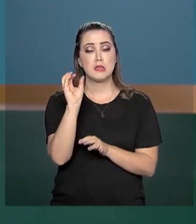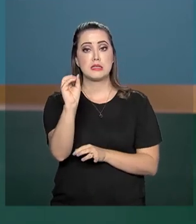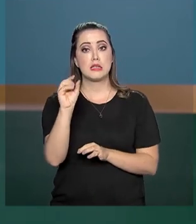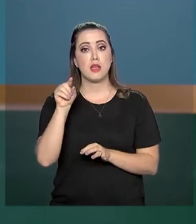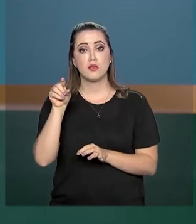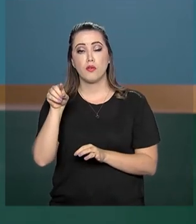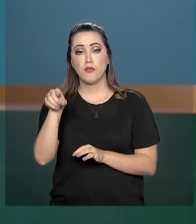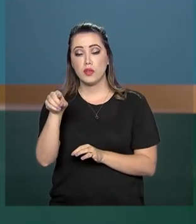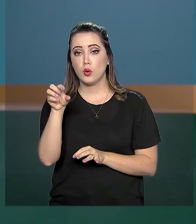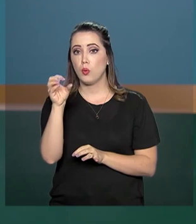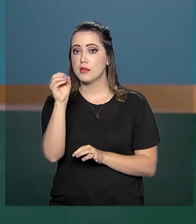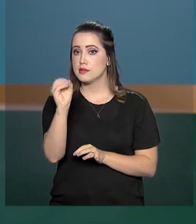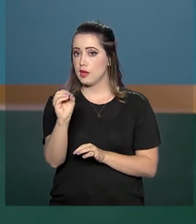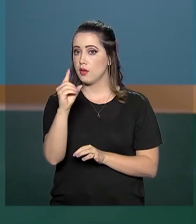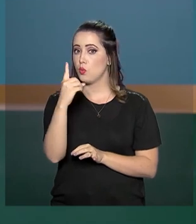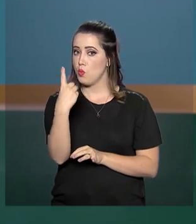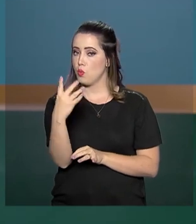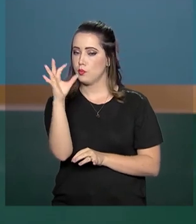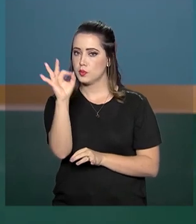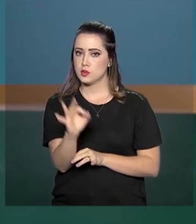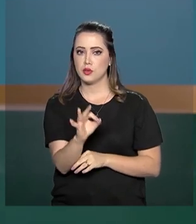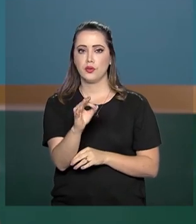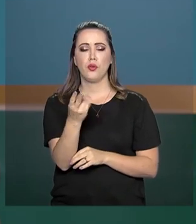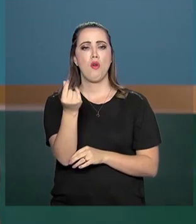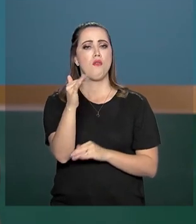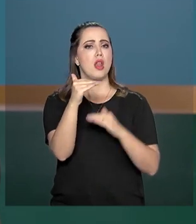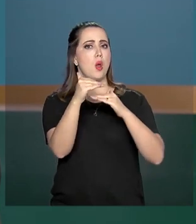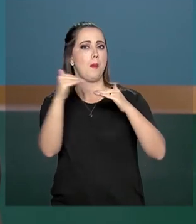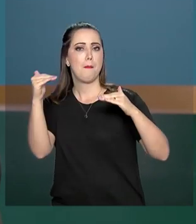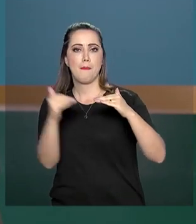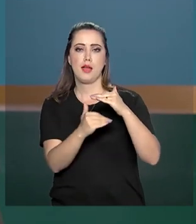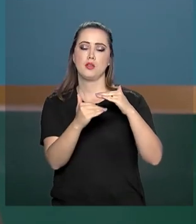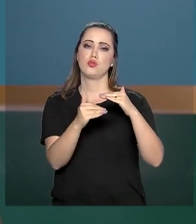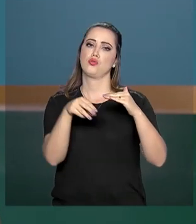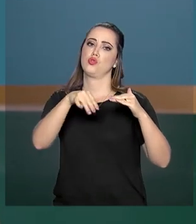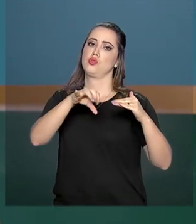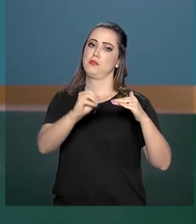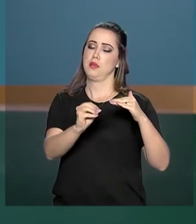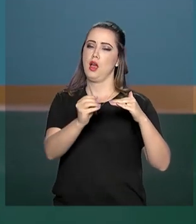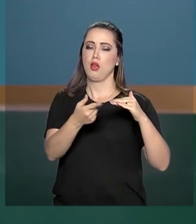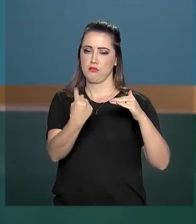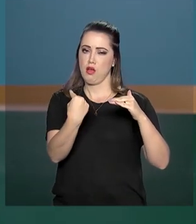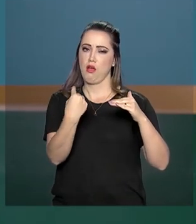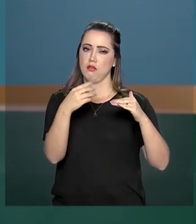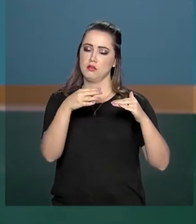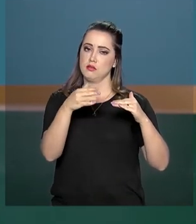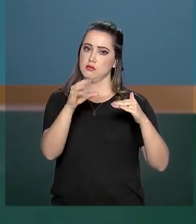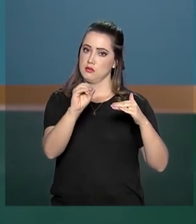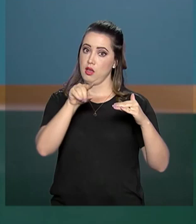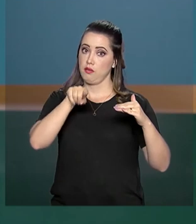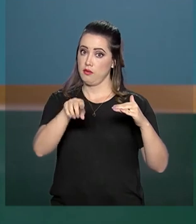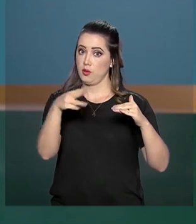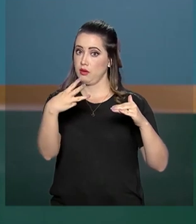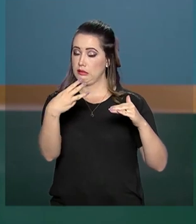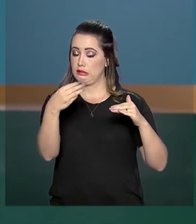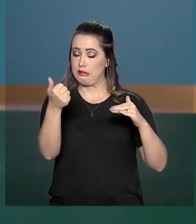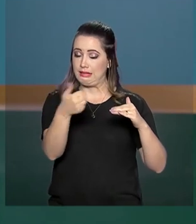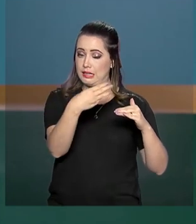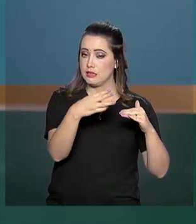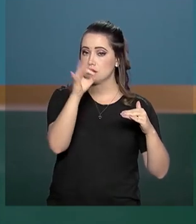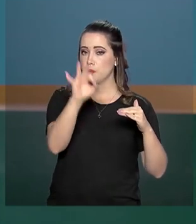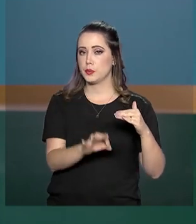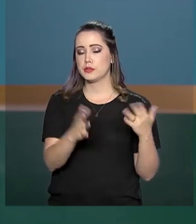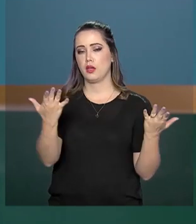0,01%. O valor é inferior ao de maio, que foi 0,13%. Os dados foram divulgados